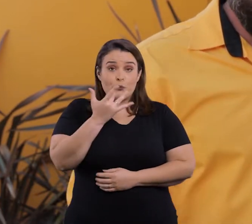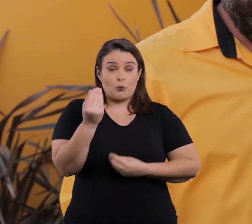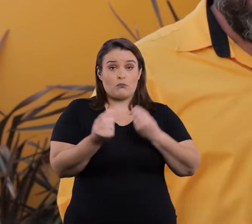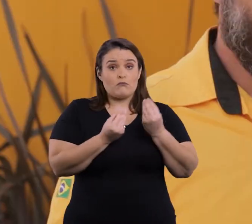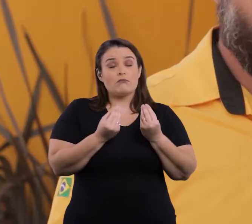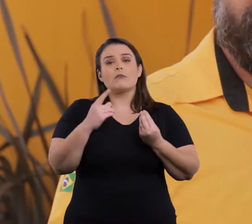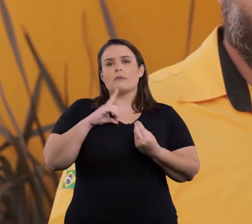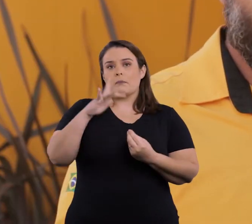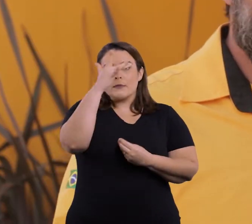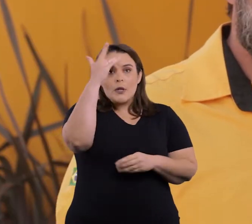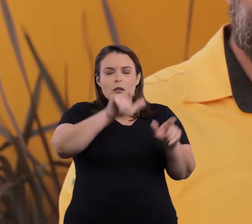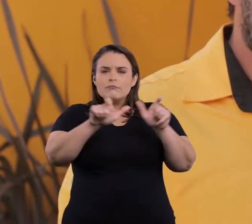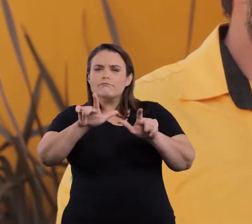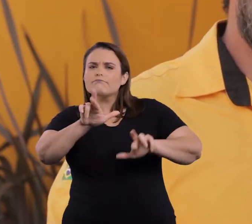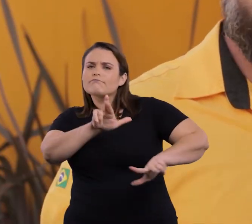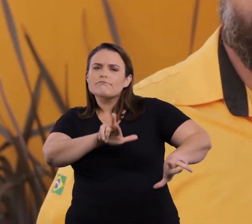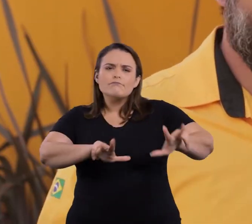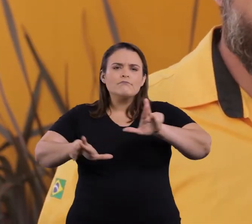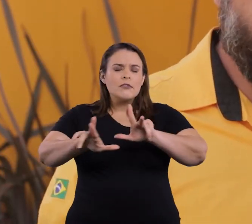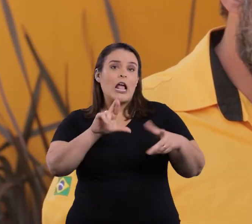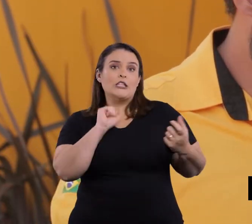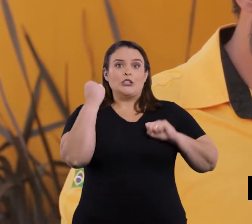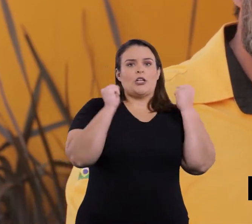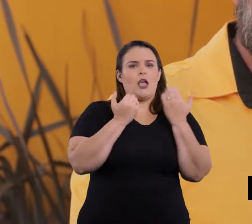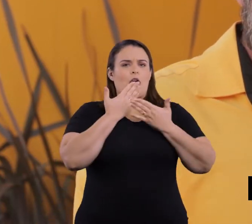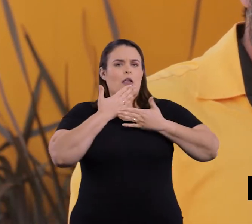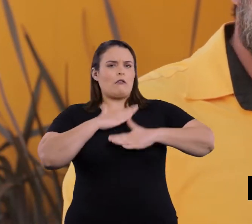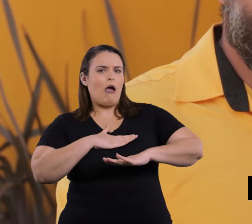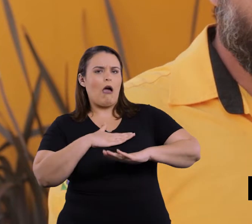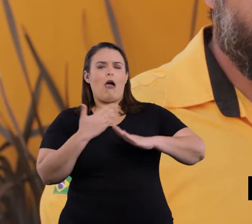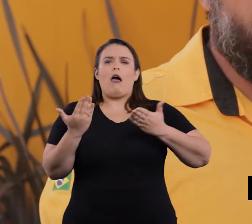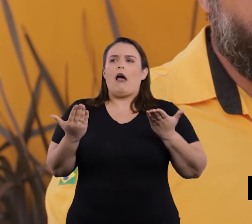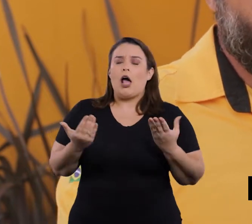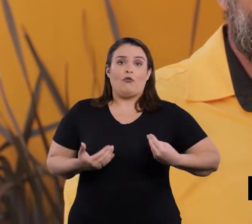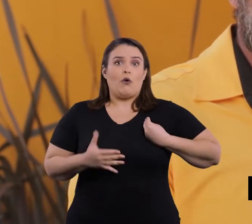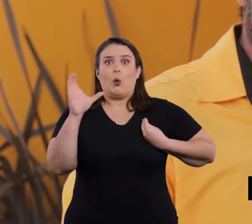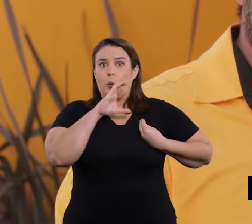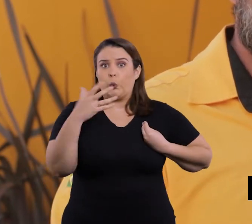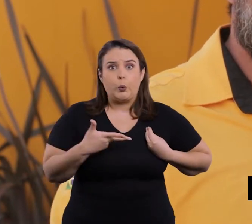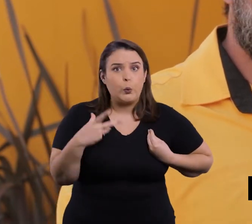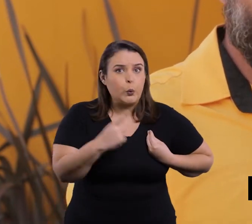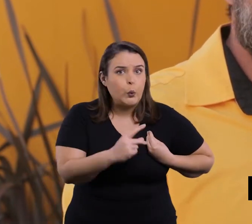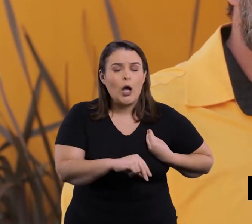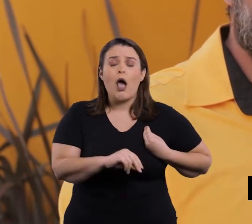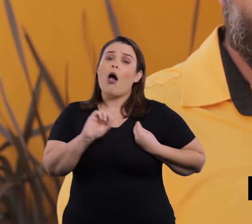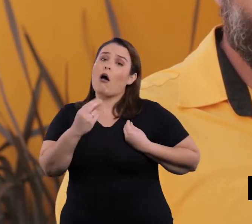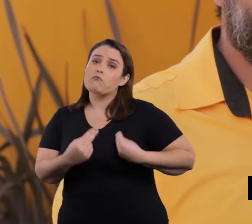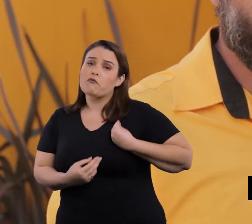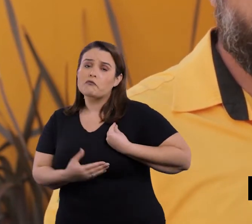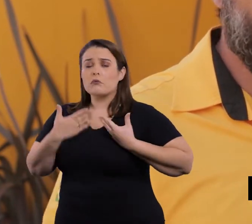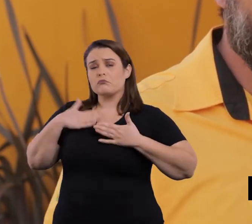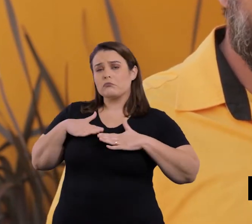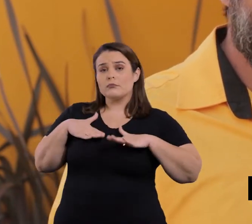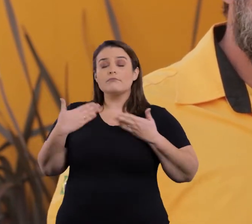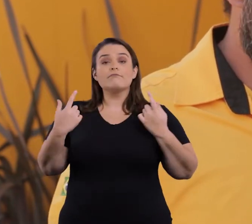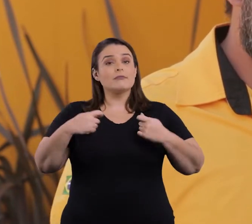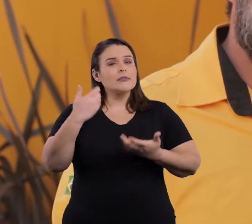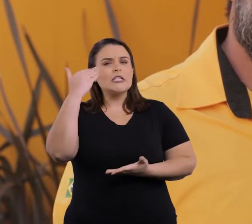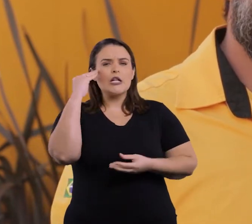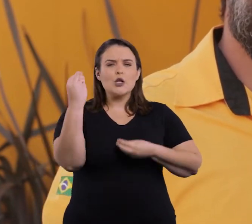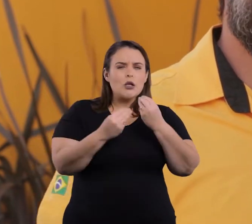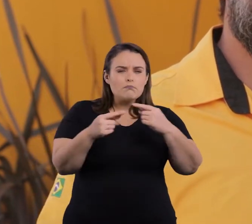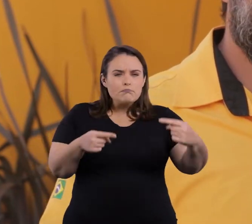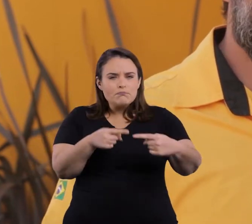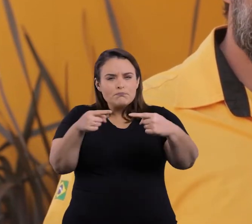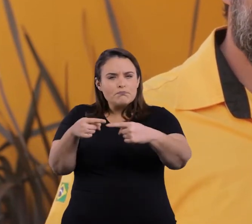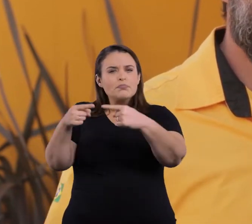perfil que ele tem. Porque a gente tem gente de todos os tipos, gente agitada, calma, com vida corrida, com vida tranquila. Então a